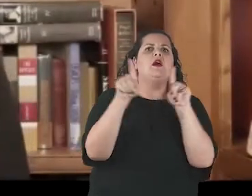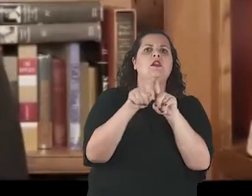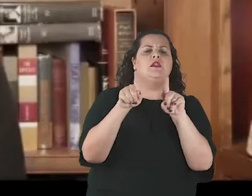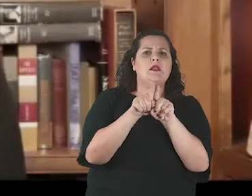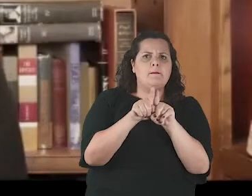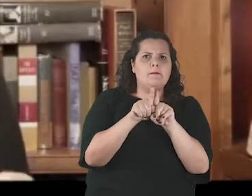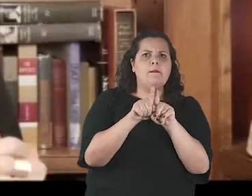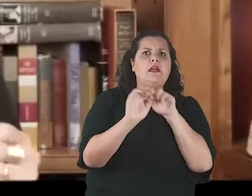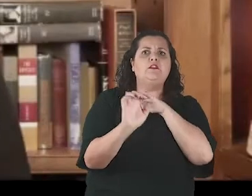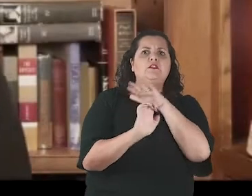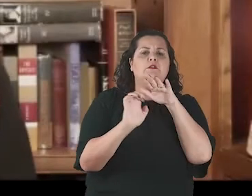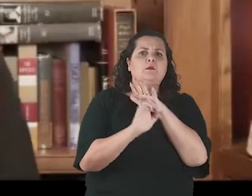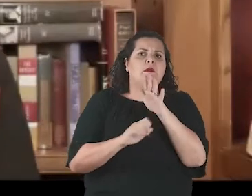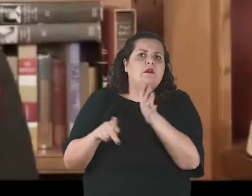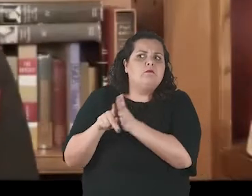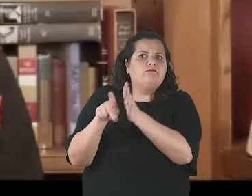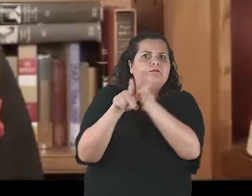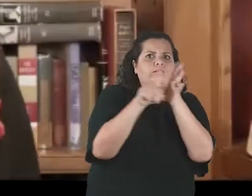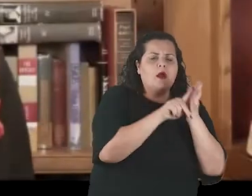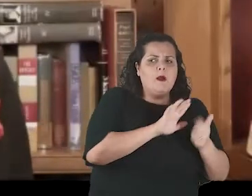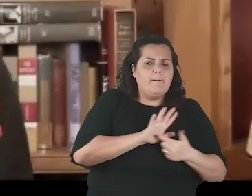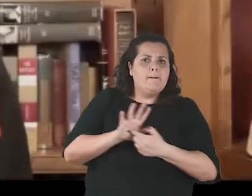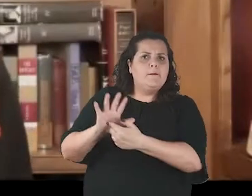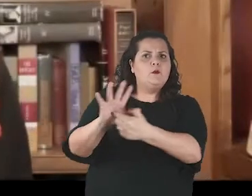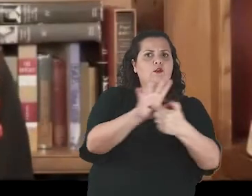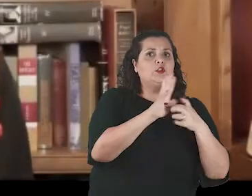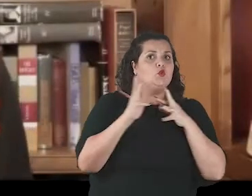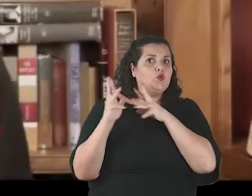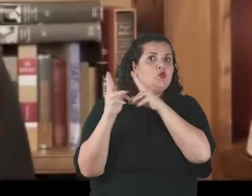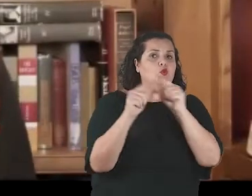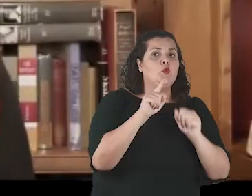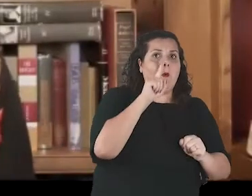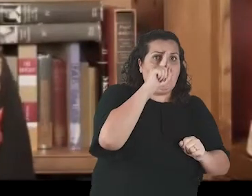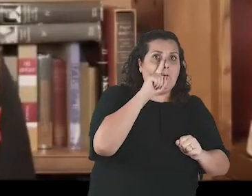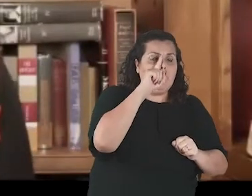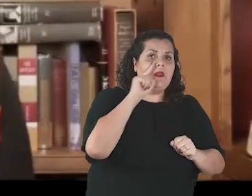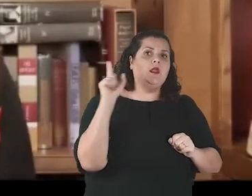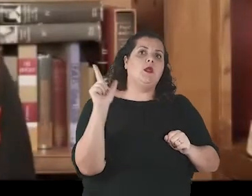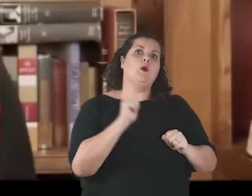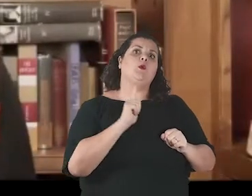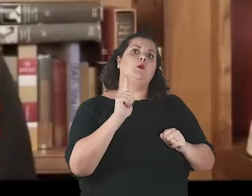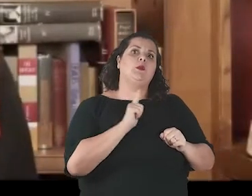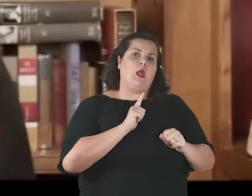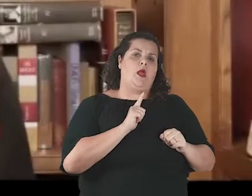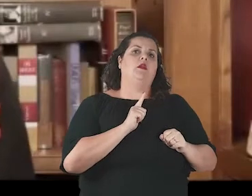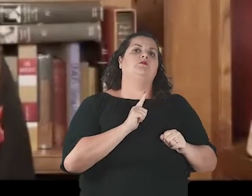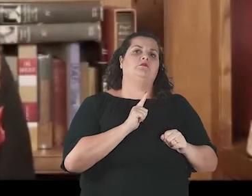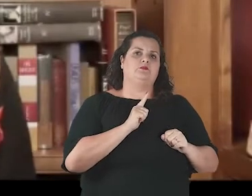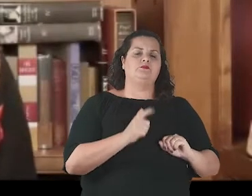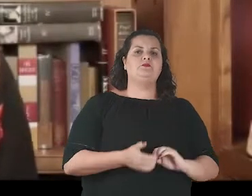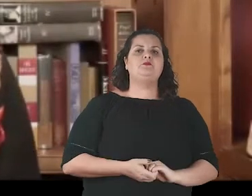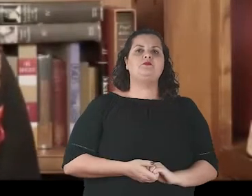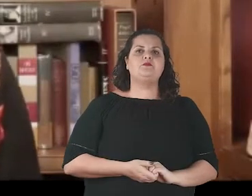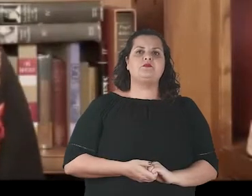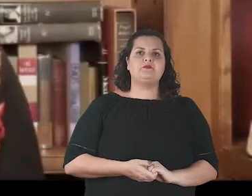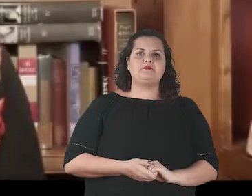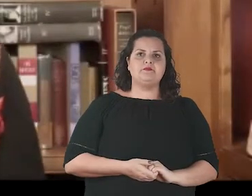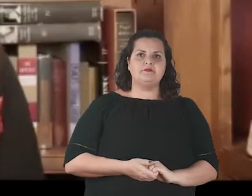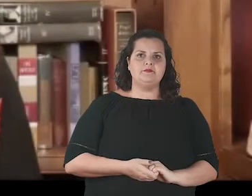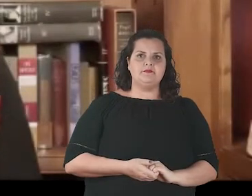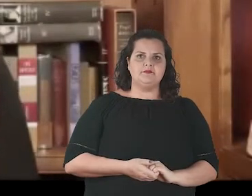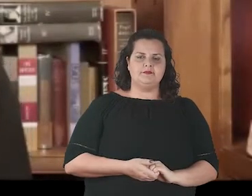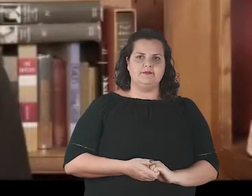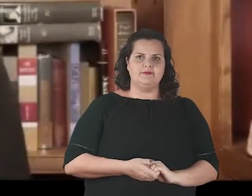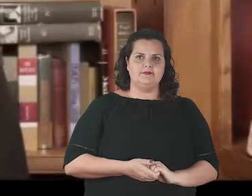de crianças e pais para governos e empresas, e fortalece os legisladores com um mapa